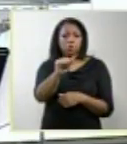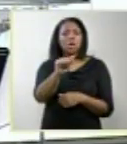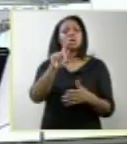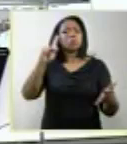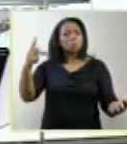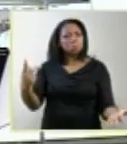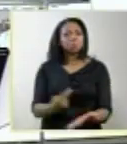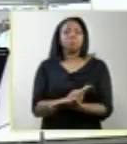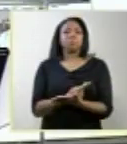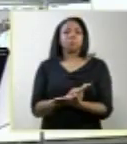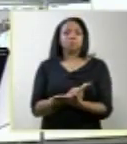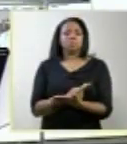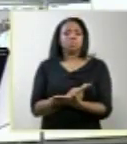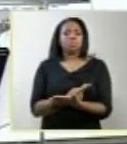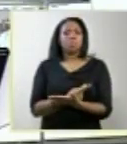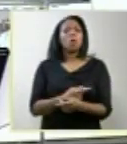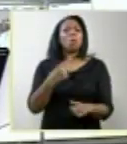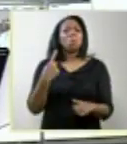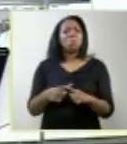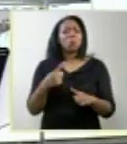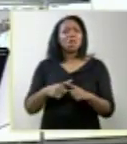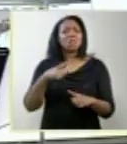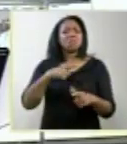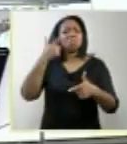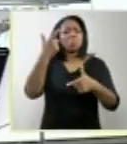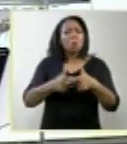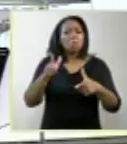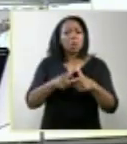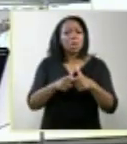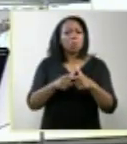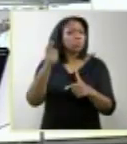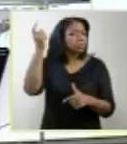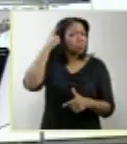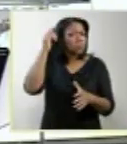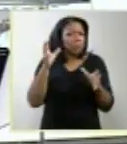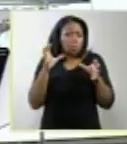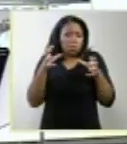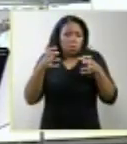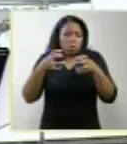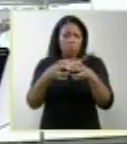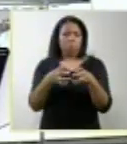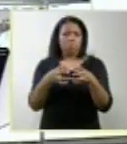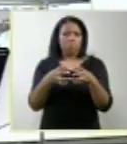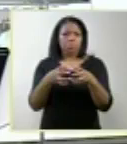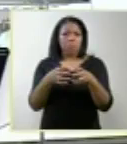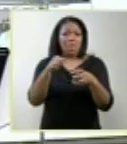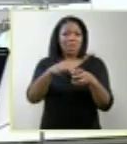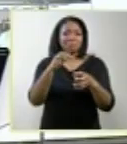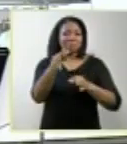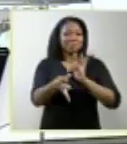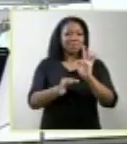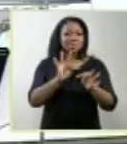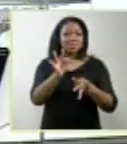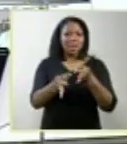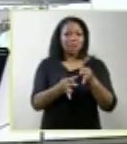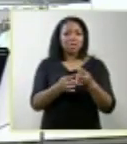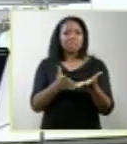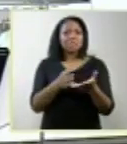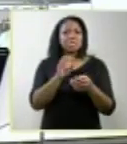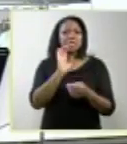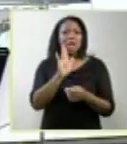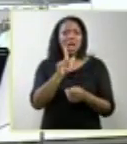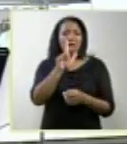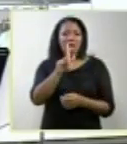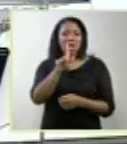Por que que ocorre esse defeito de fechamento? A questão técnica, se é para o parte genética,